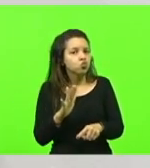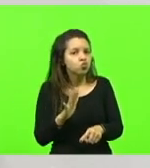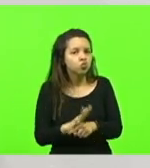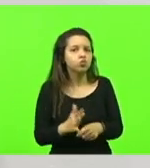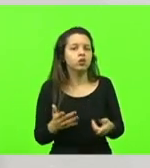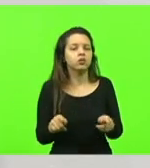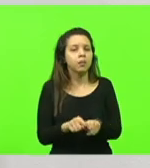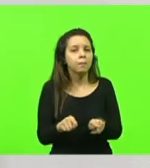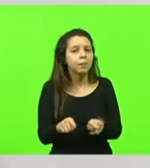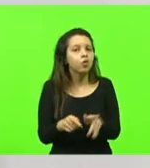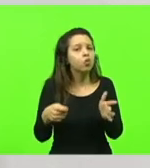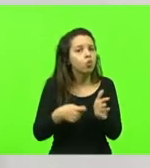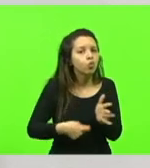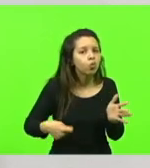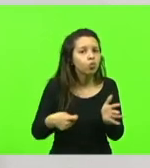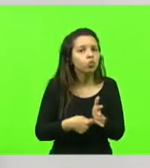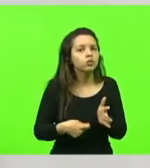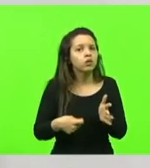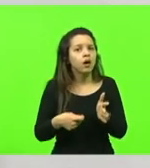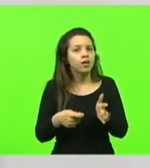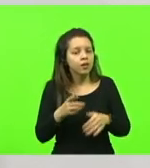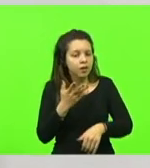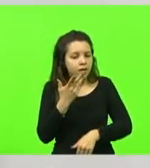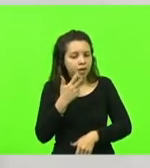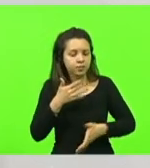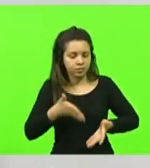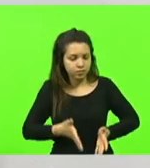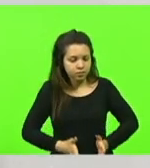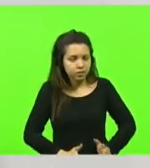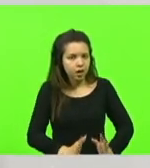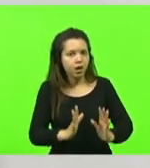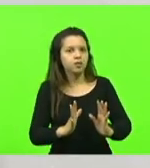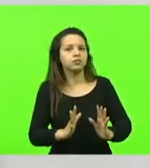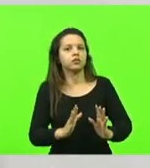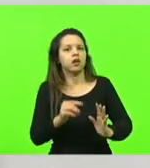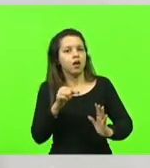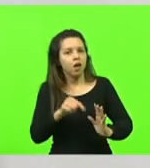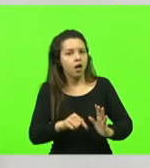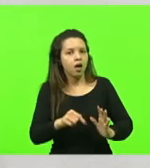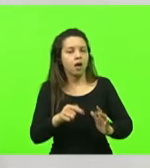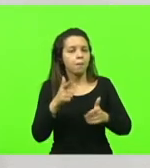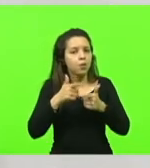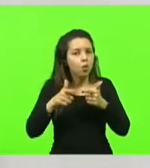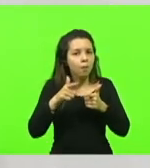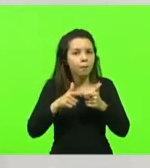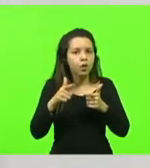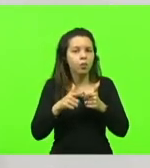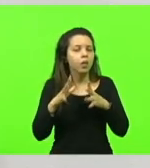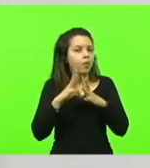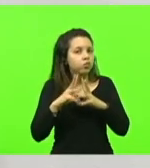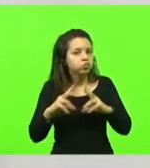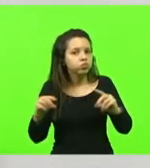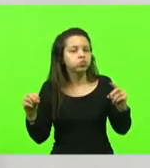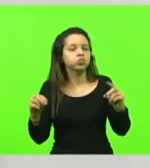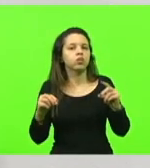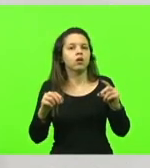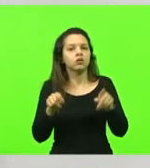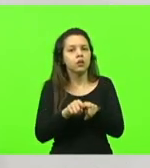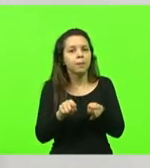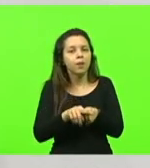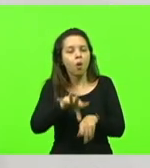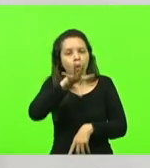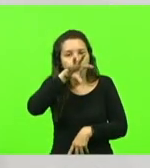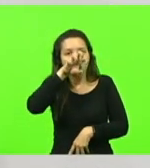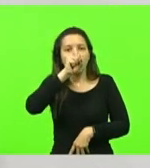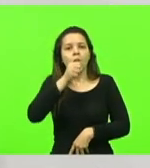toda criança que nasça, ela possa estar livre de problemas, de uma oxigenação boa, de